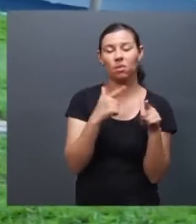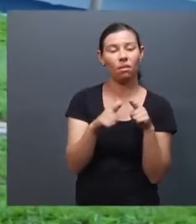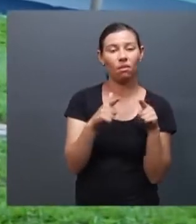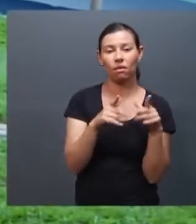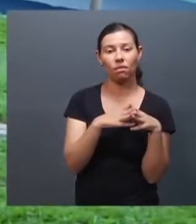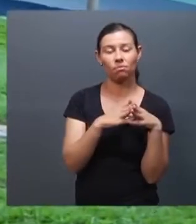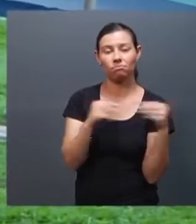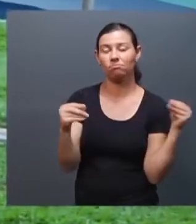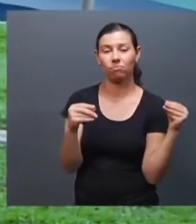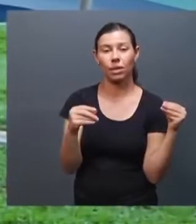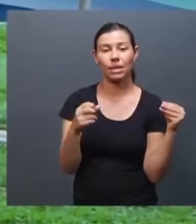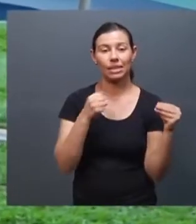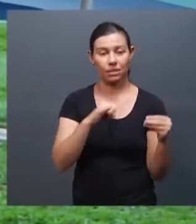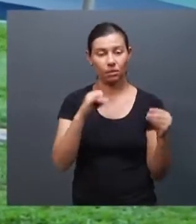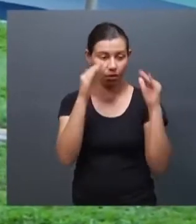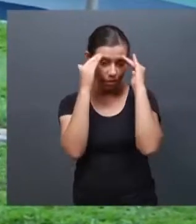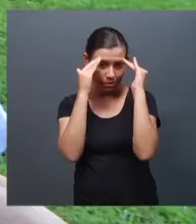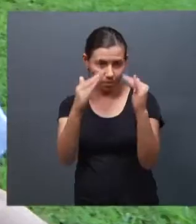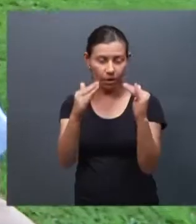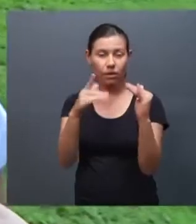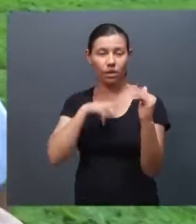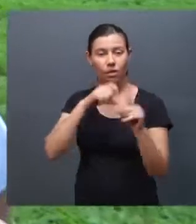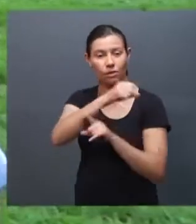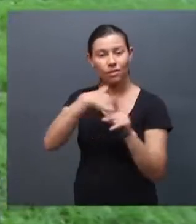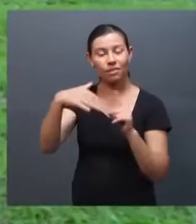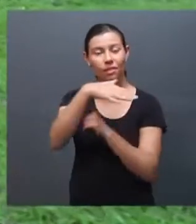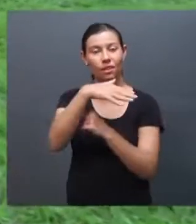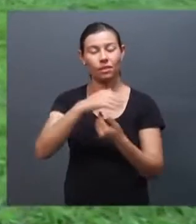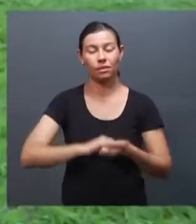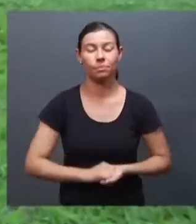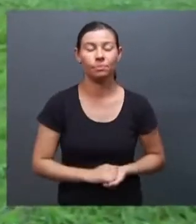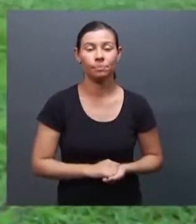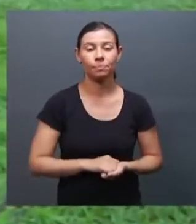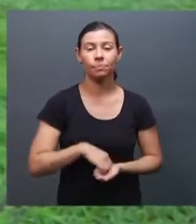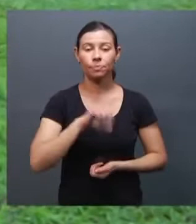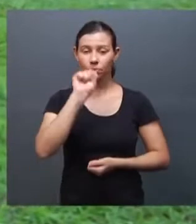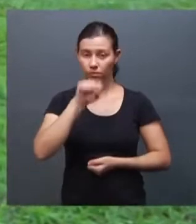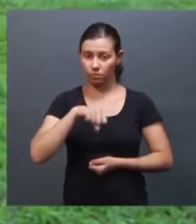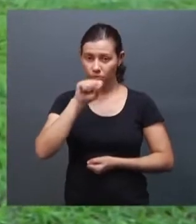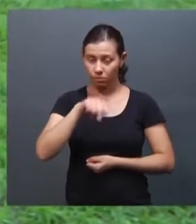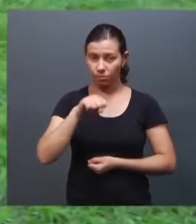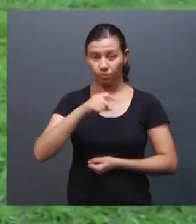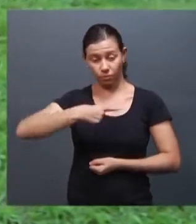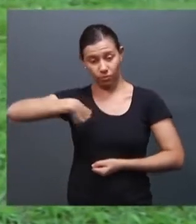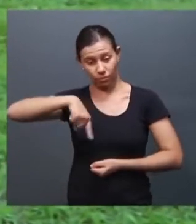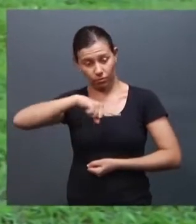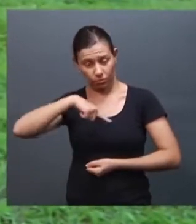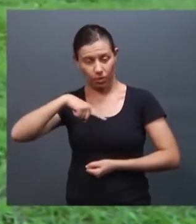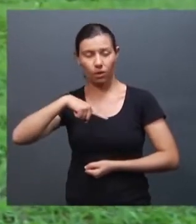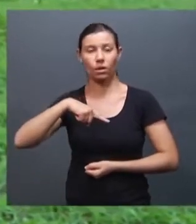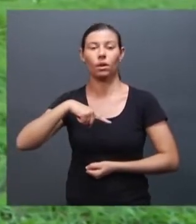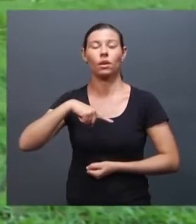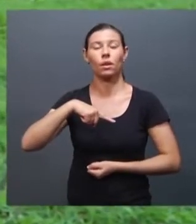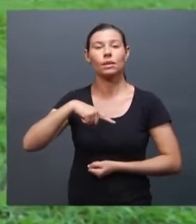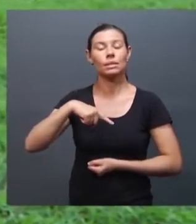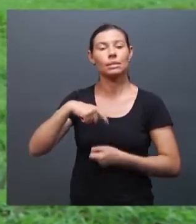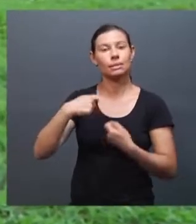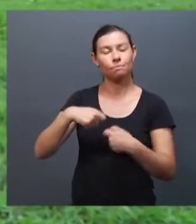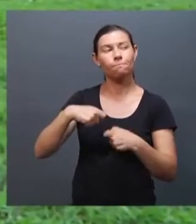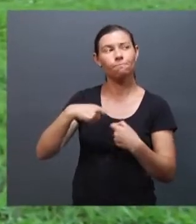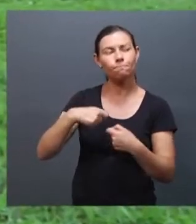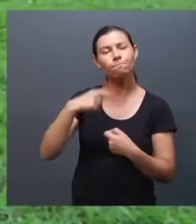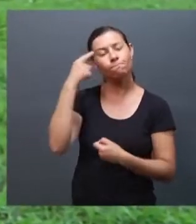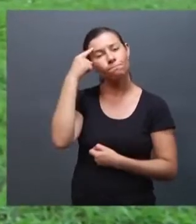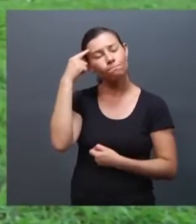respeito não existe sociedade. Sim, porque, na verdade, a gente tem que ter consenso, porque se as pessoas